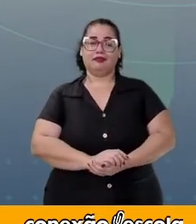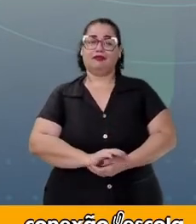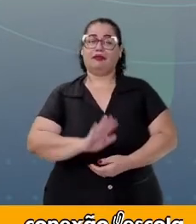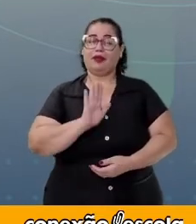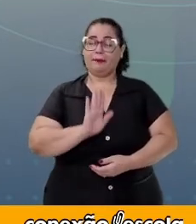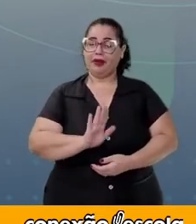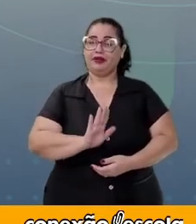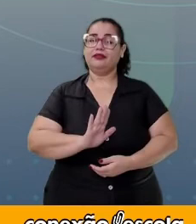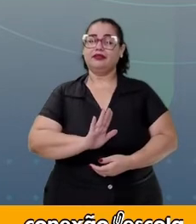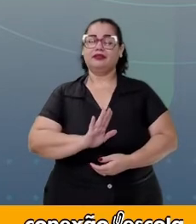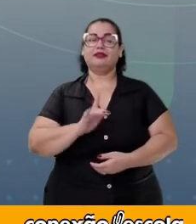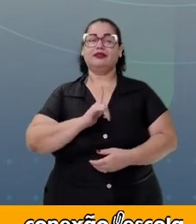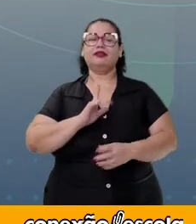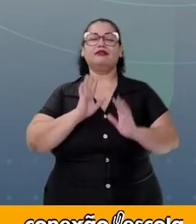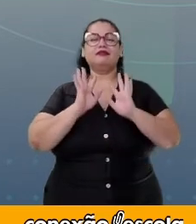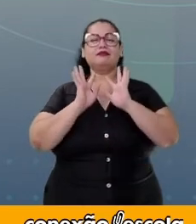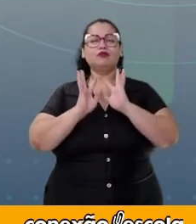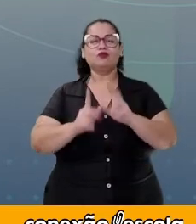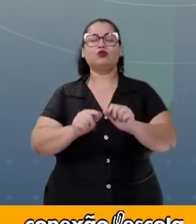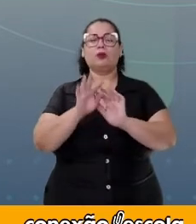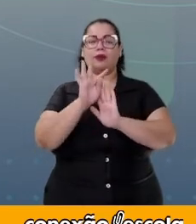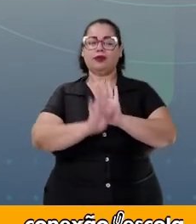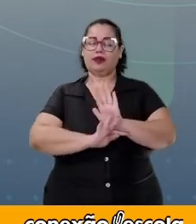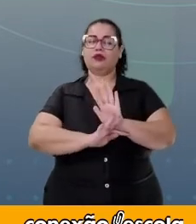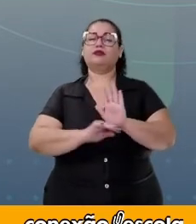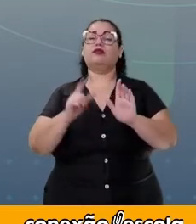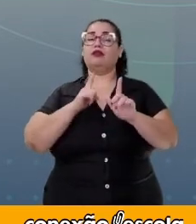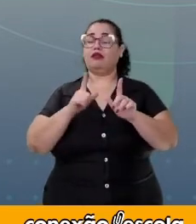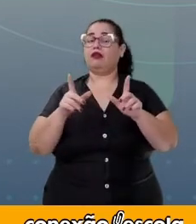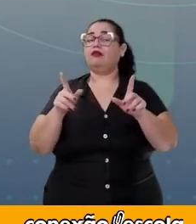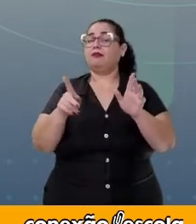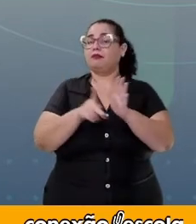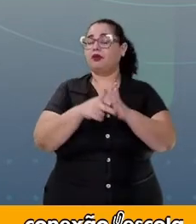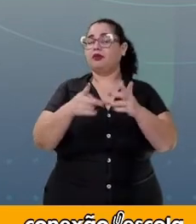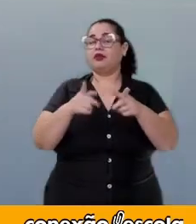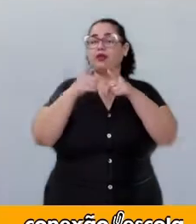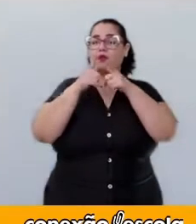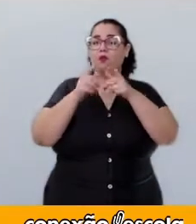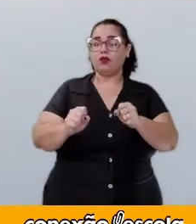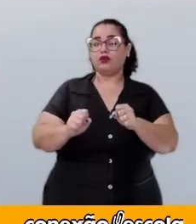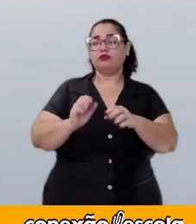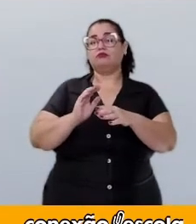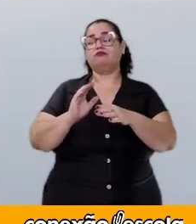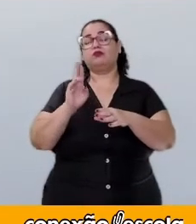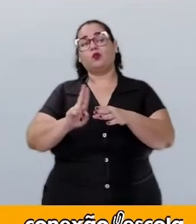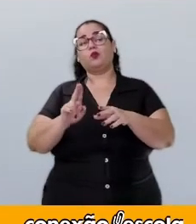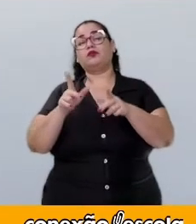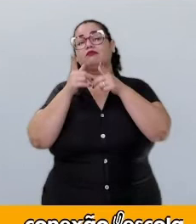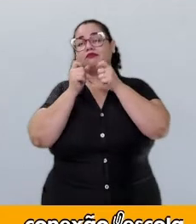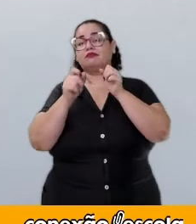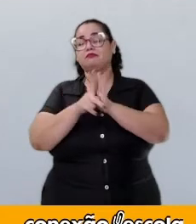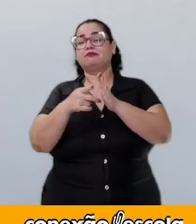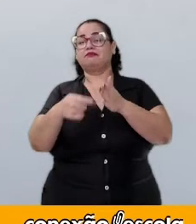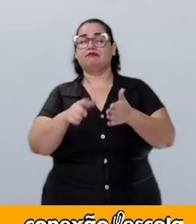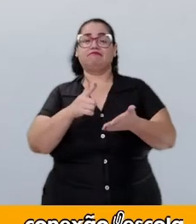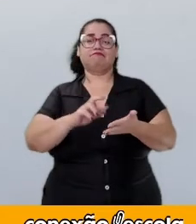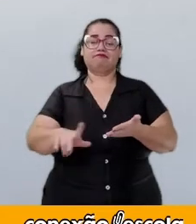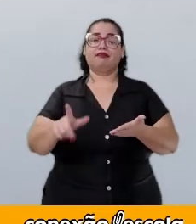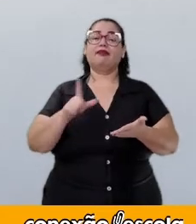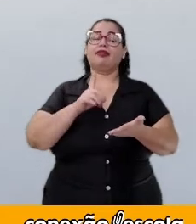de modo geral, como todo texto, possui fatores linguísticos e extralinguísticos que contribuem para a sua